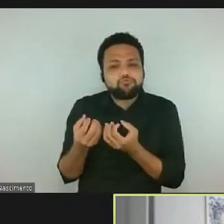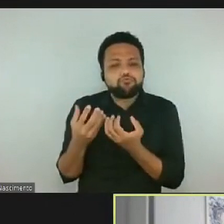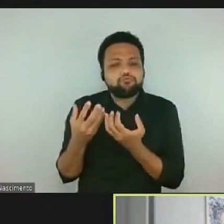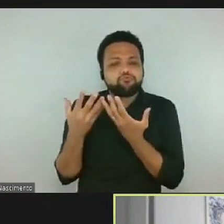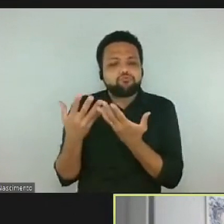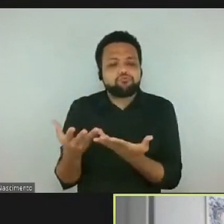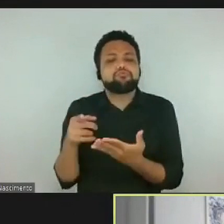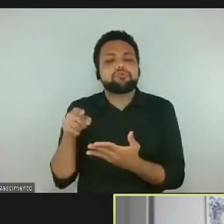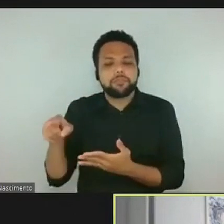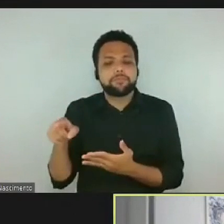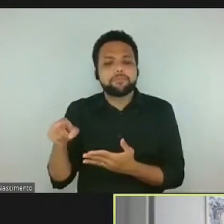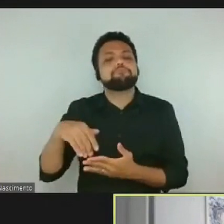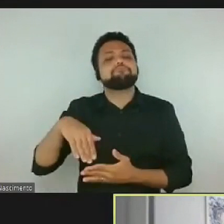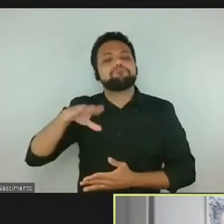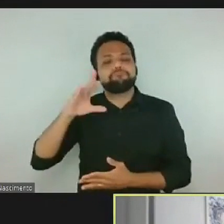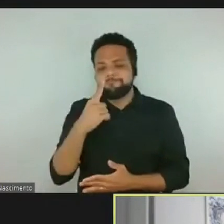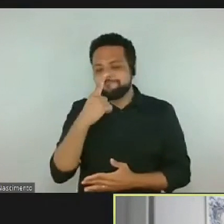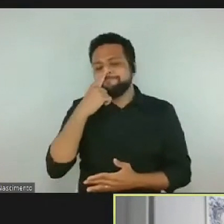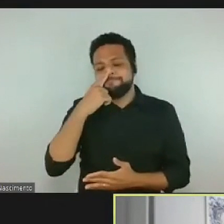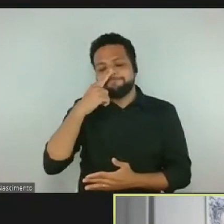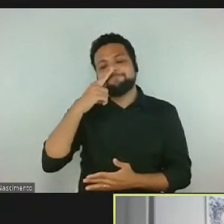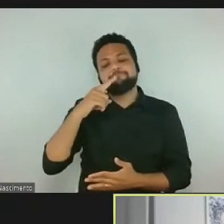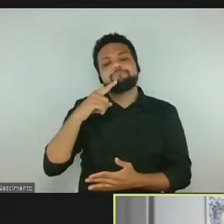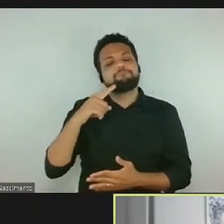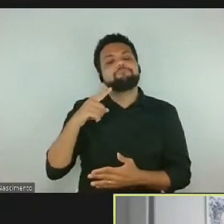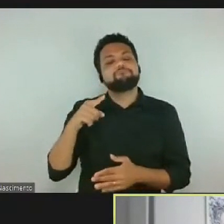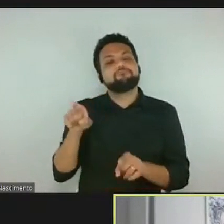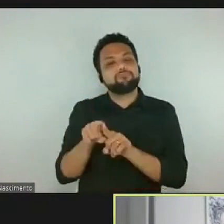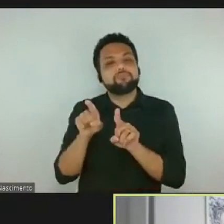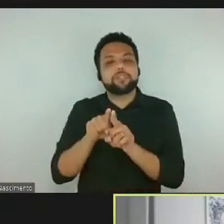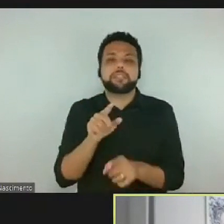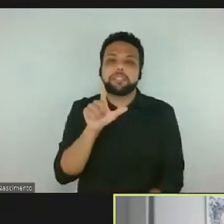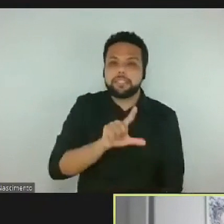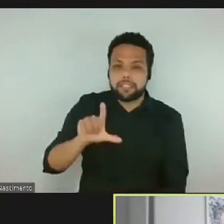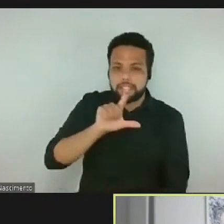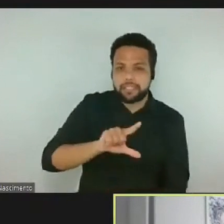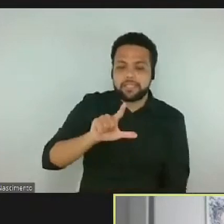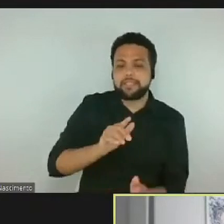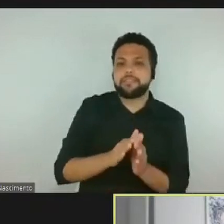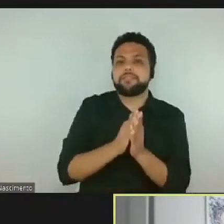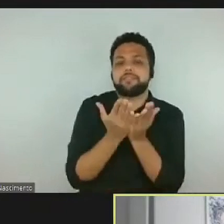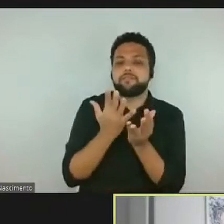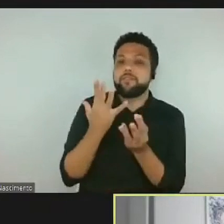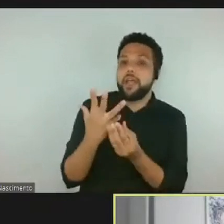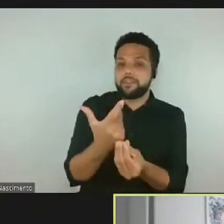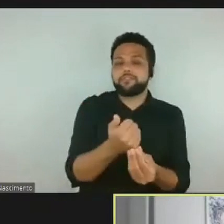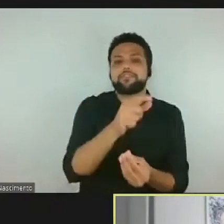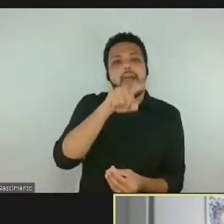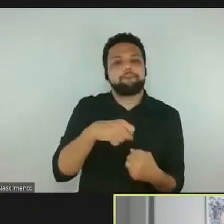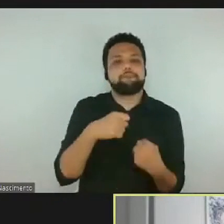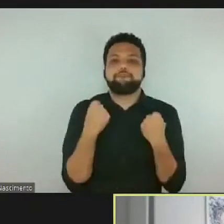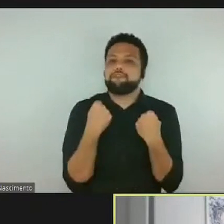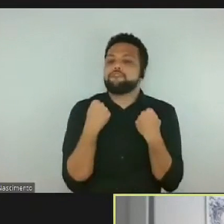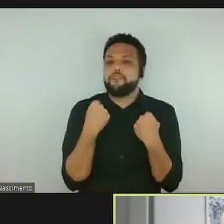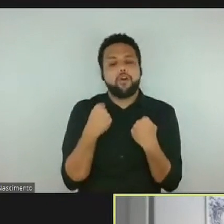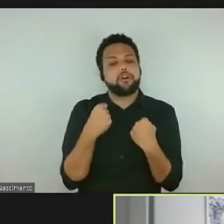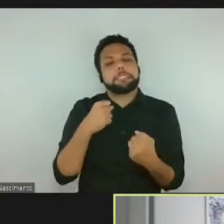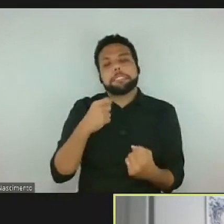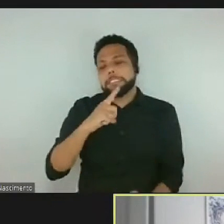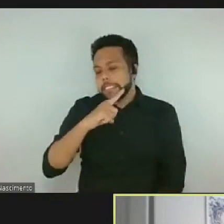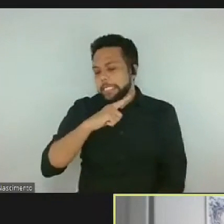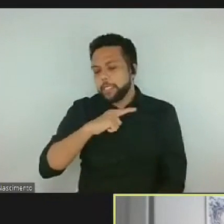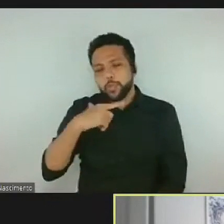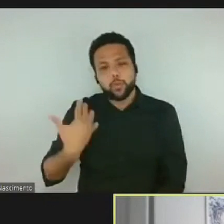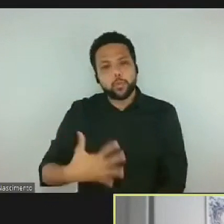preferências literárias, e a presença da literatura nos livros de artista, que é muito forte, é muito forte a